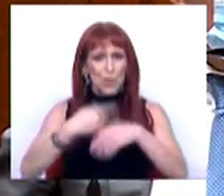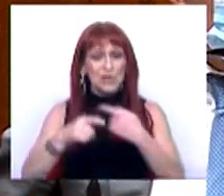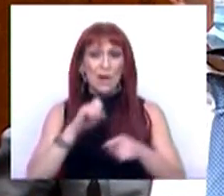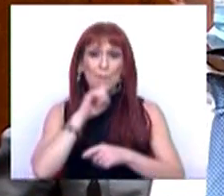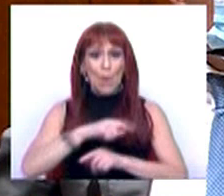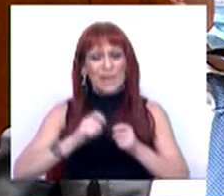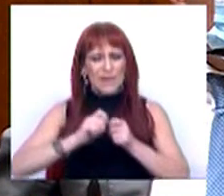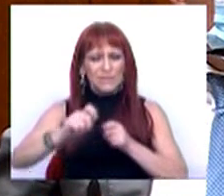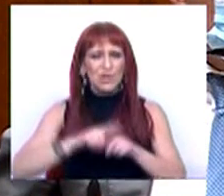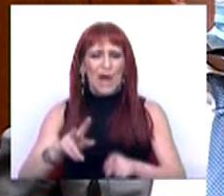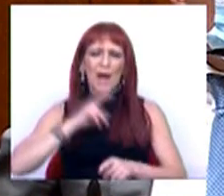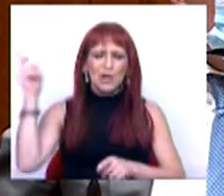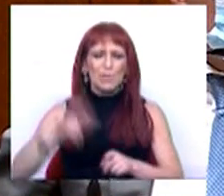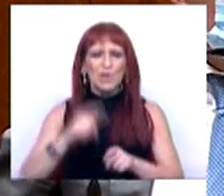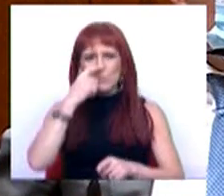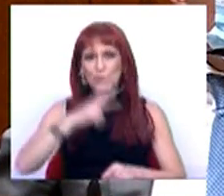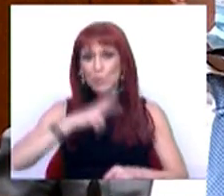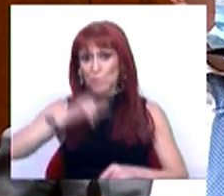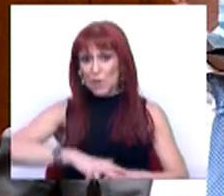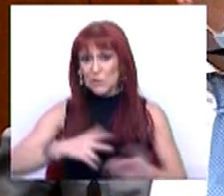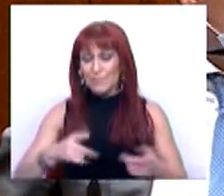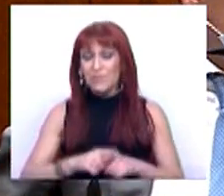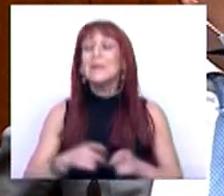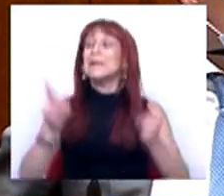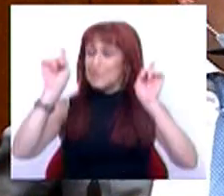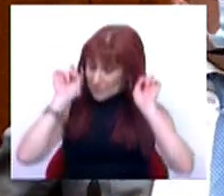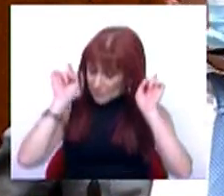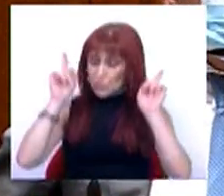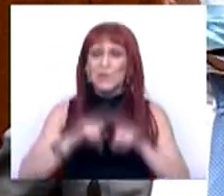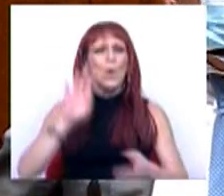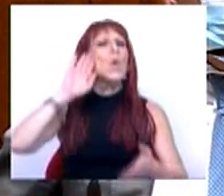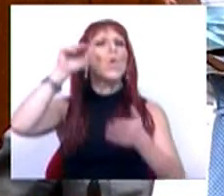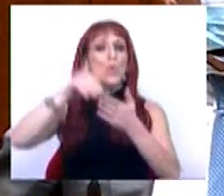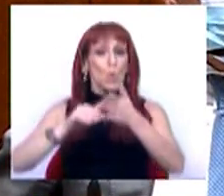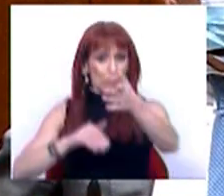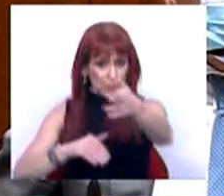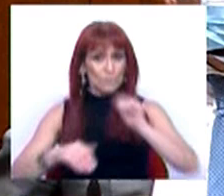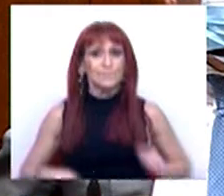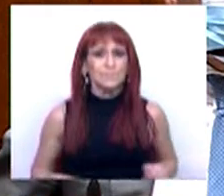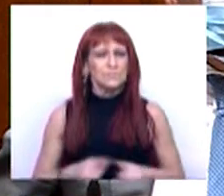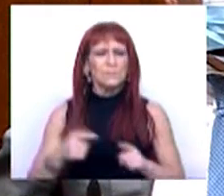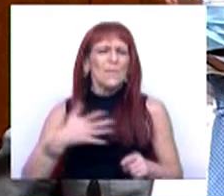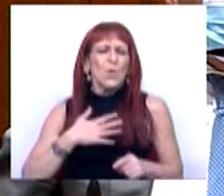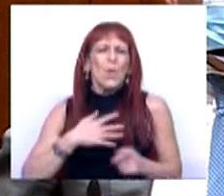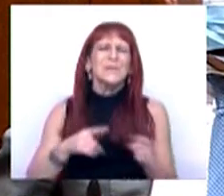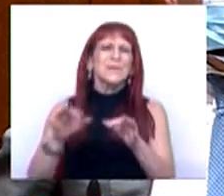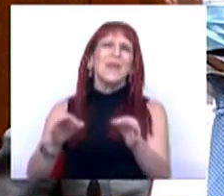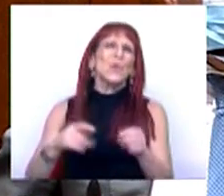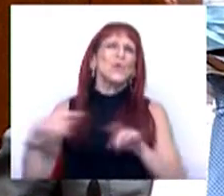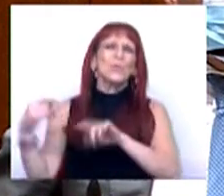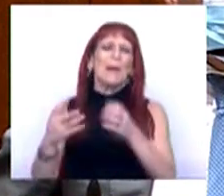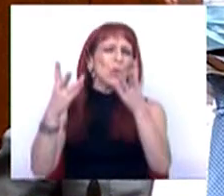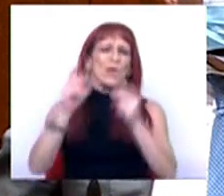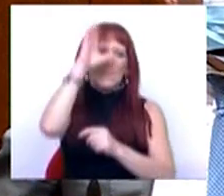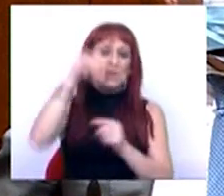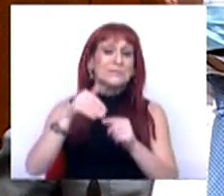poder ser definida na resposta aos portugueses. E ainda assim, e concluindo, não querendo aqui antecipar o debate do